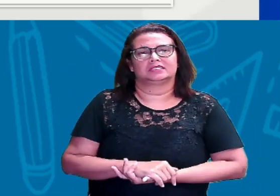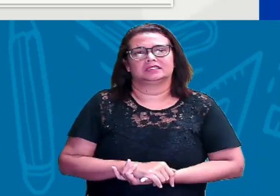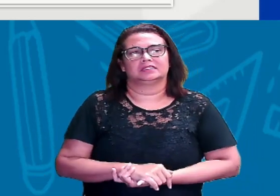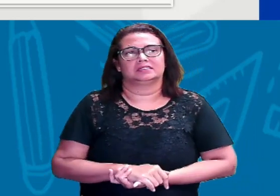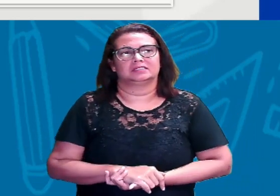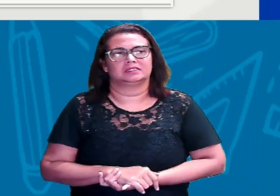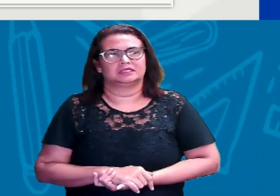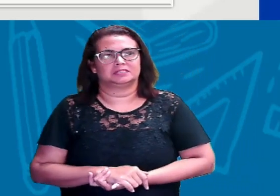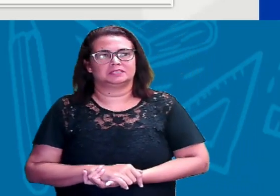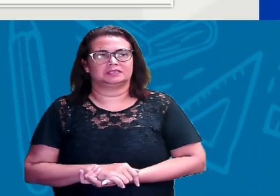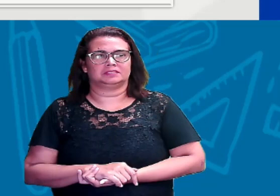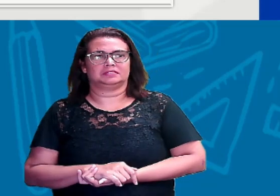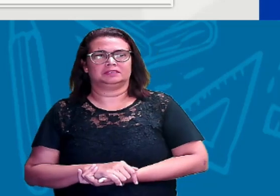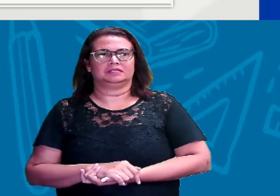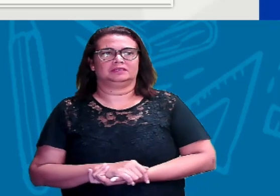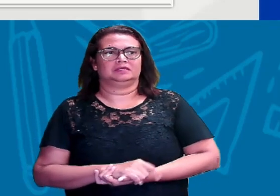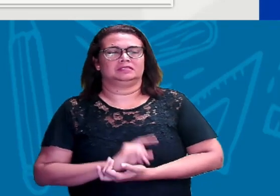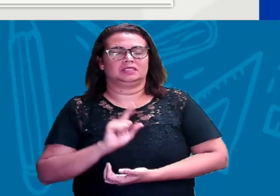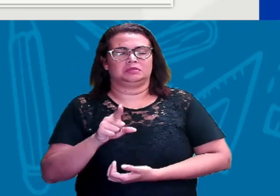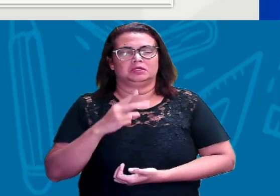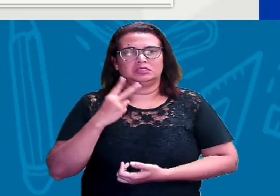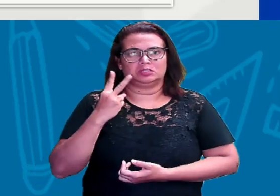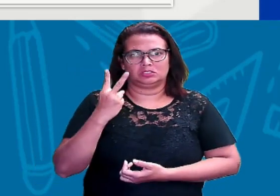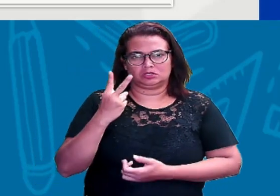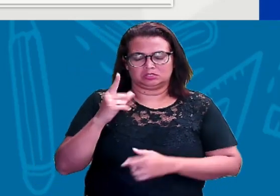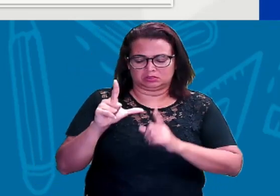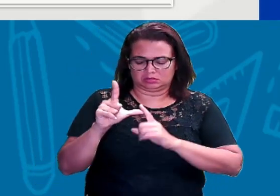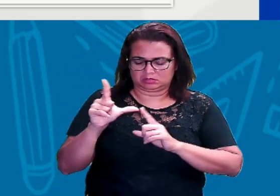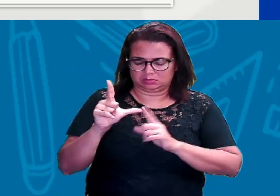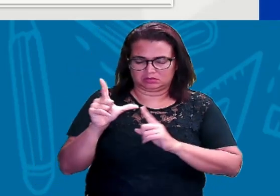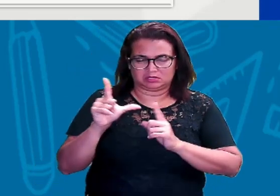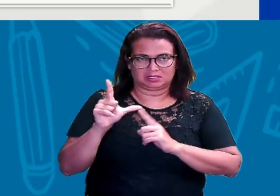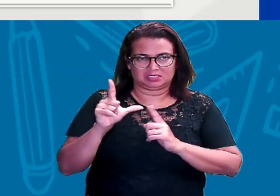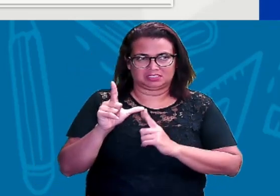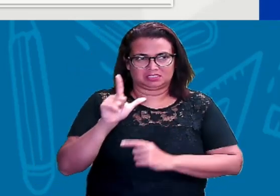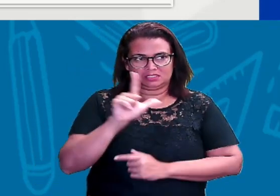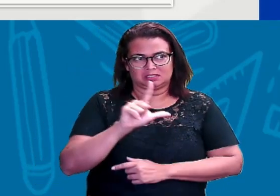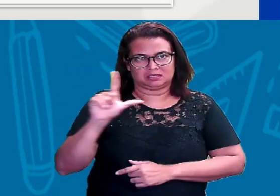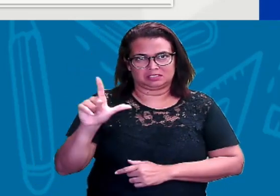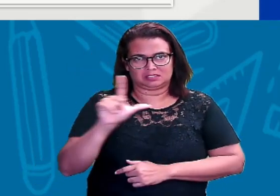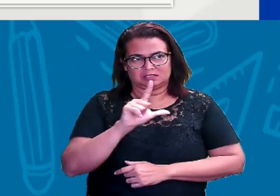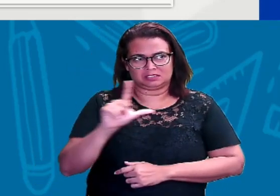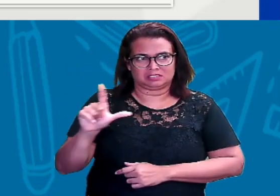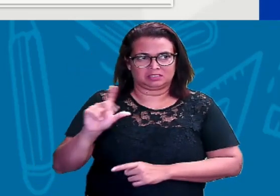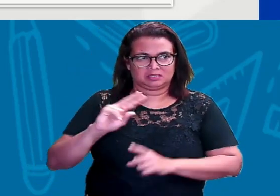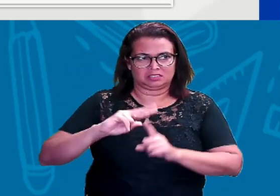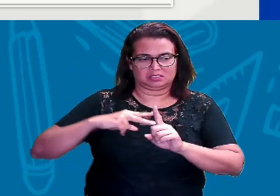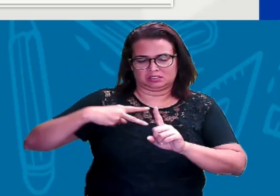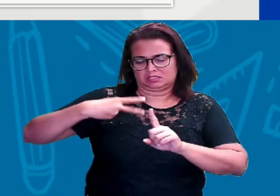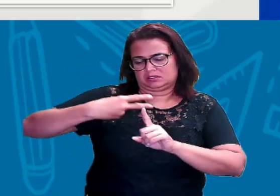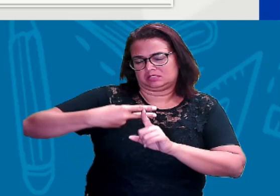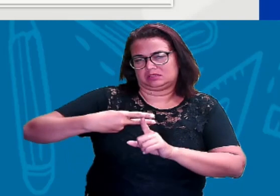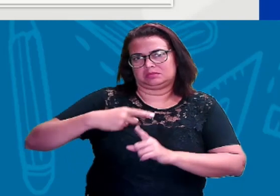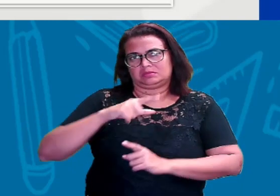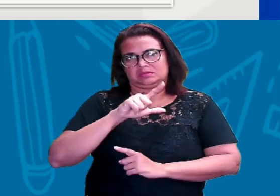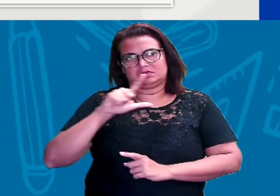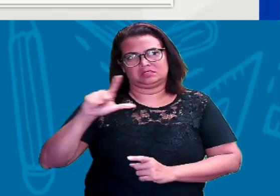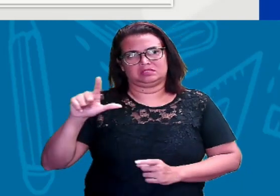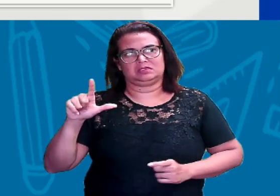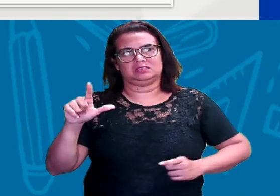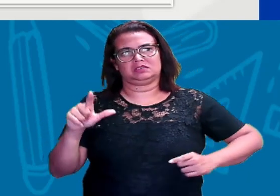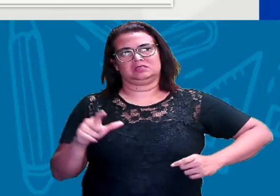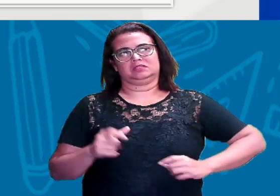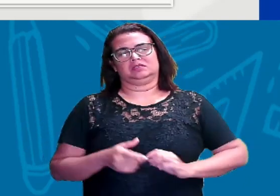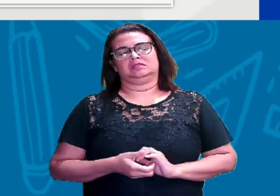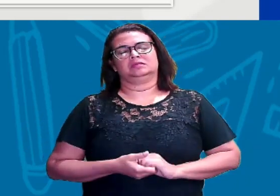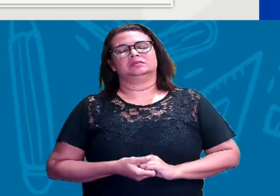de I. Depois, eu tenho duas letrinhas repetidas, que são as letras L. Então, Double L.